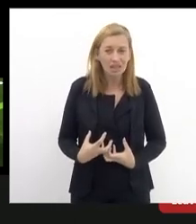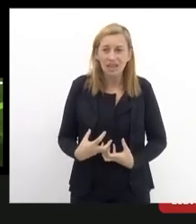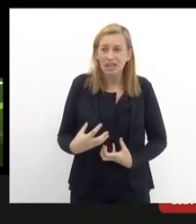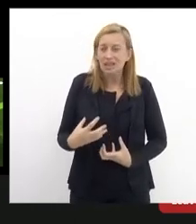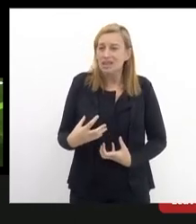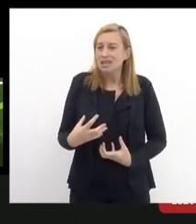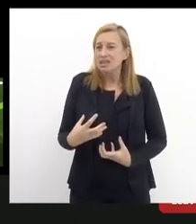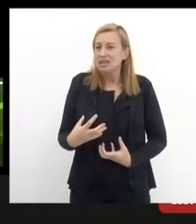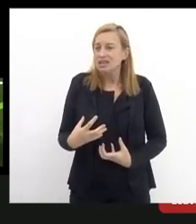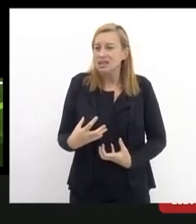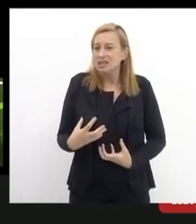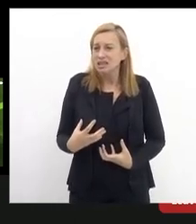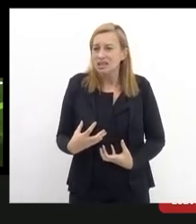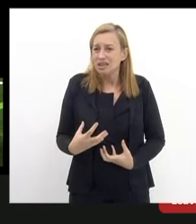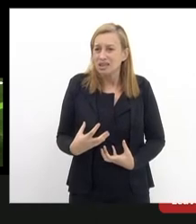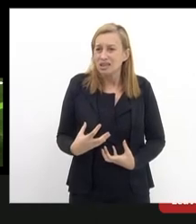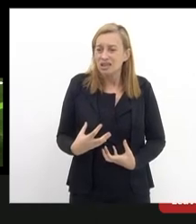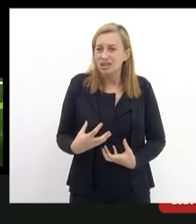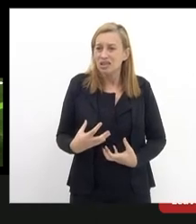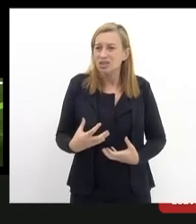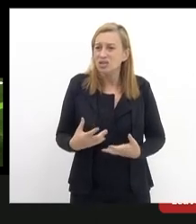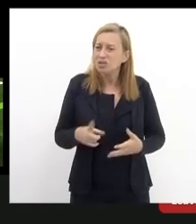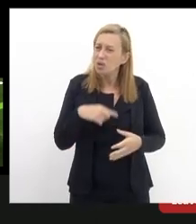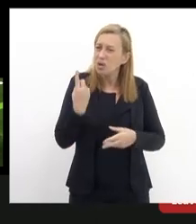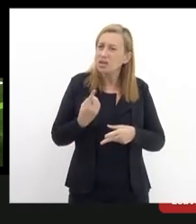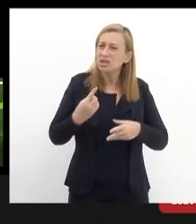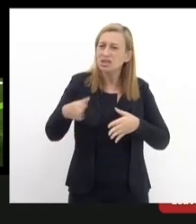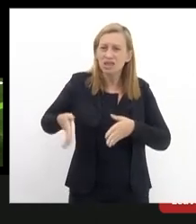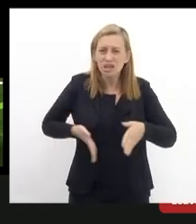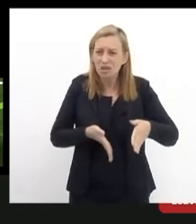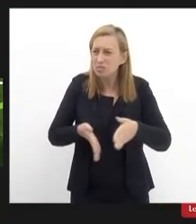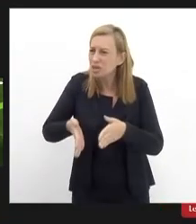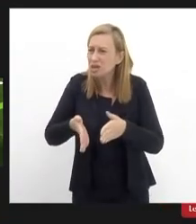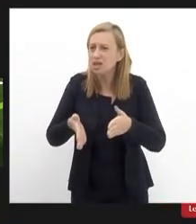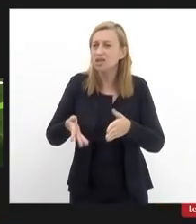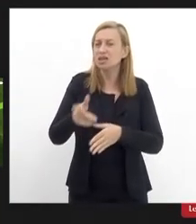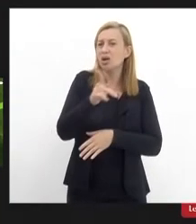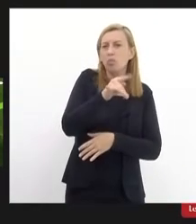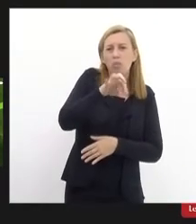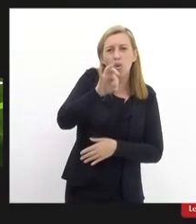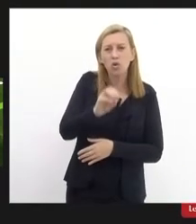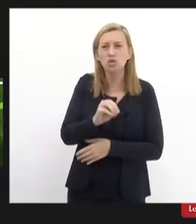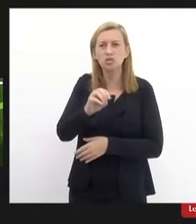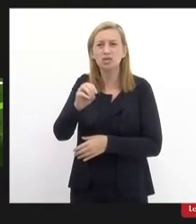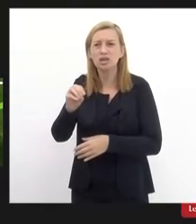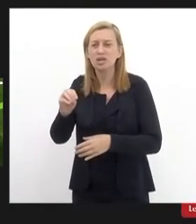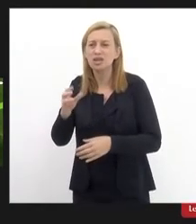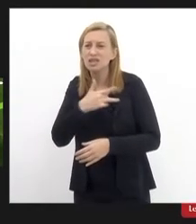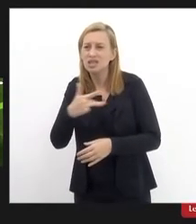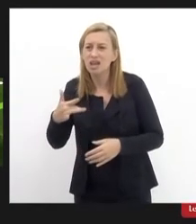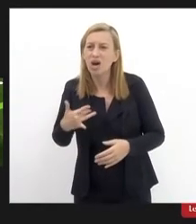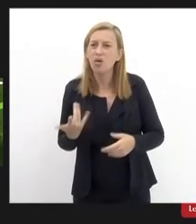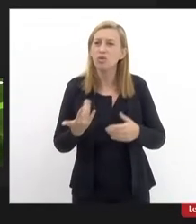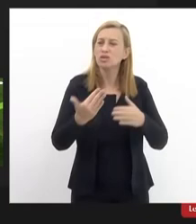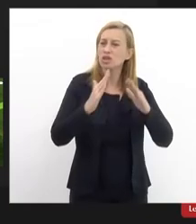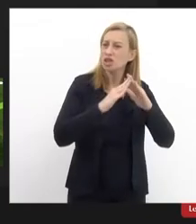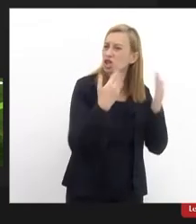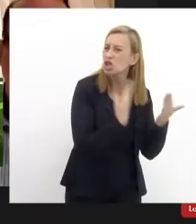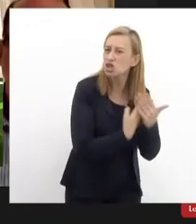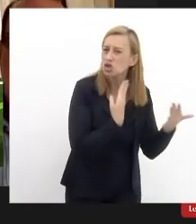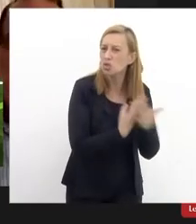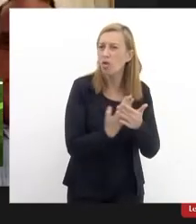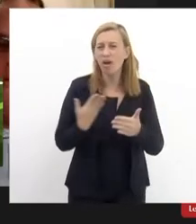enviado a se deslocar a pé vamos caminhando até o posto de saúde até a escola até o trabalho para lhe servir